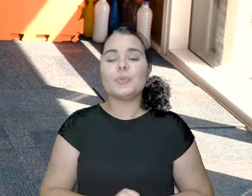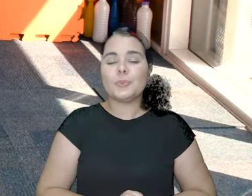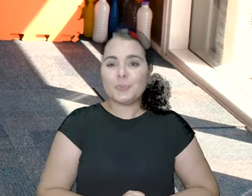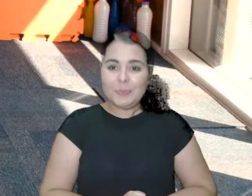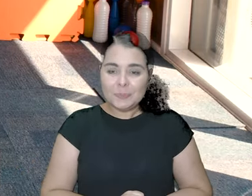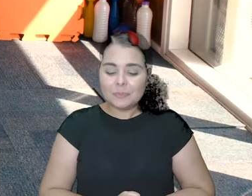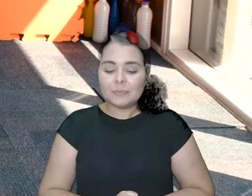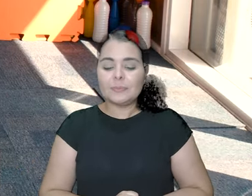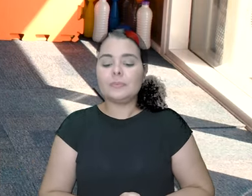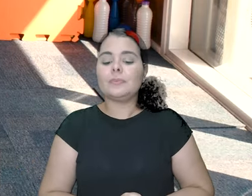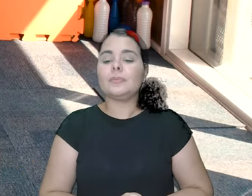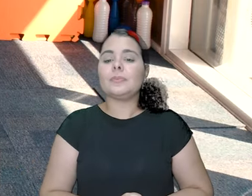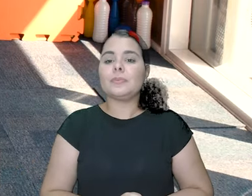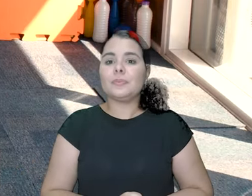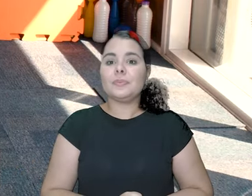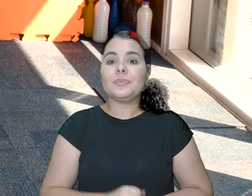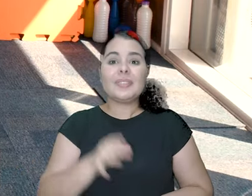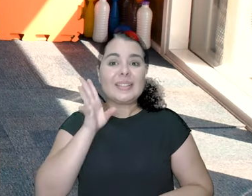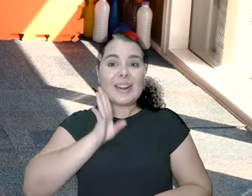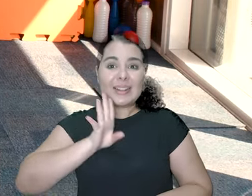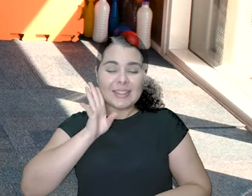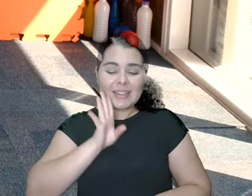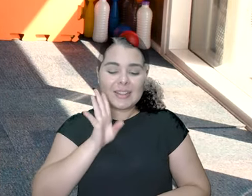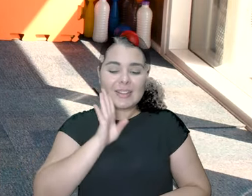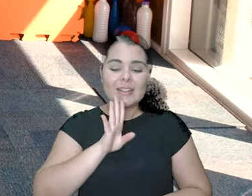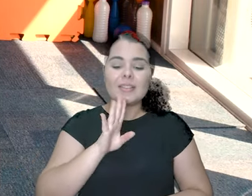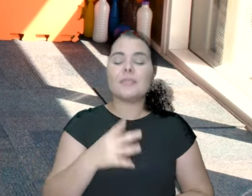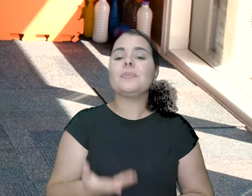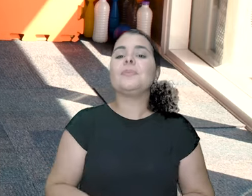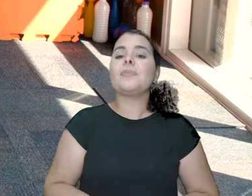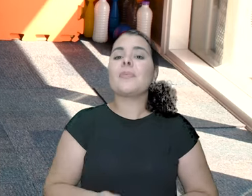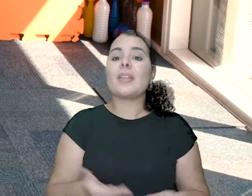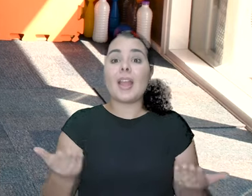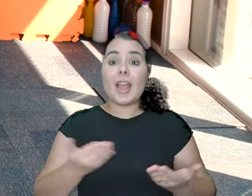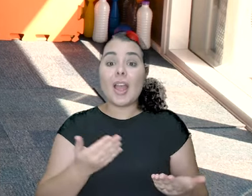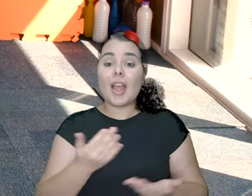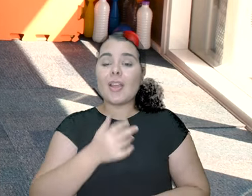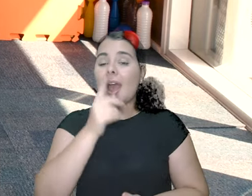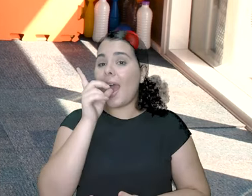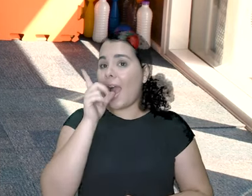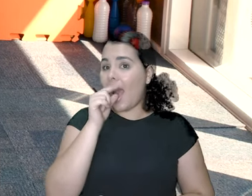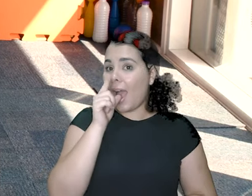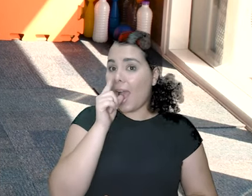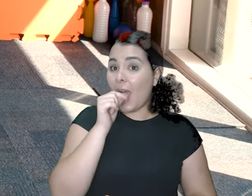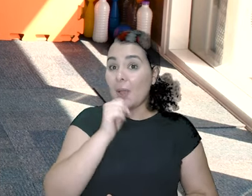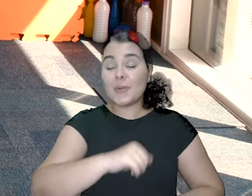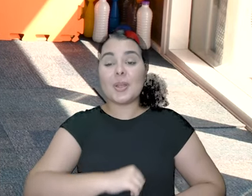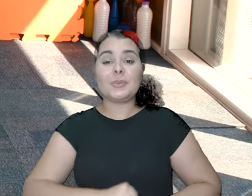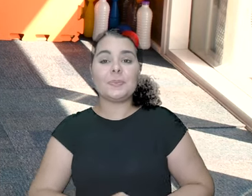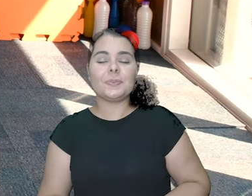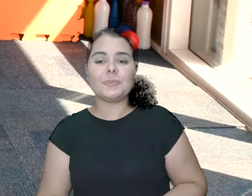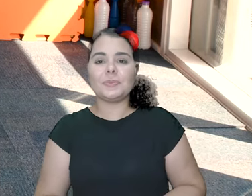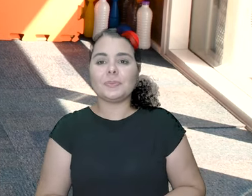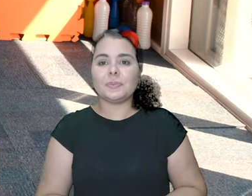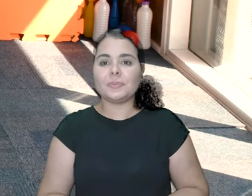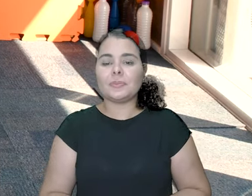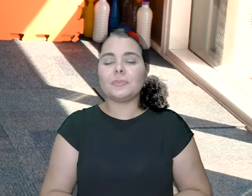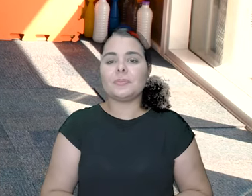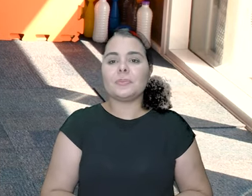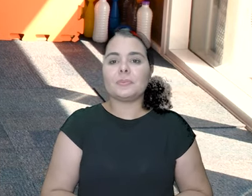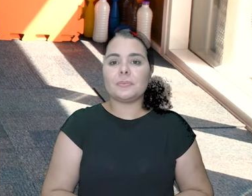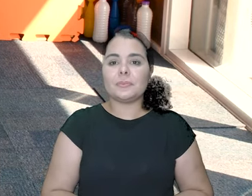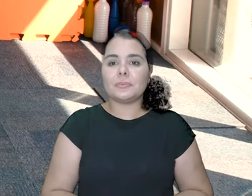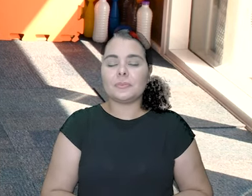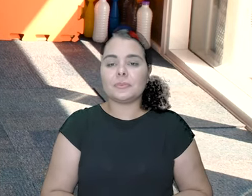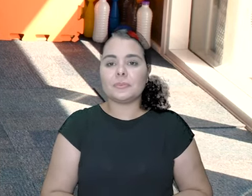Delícia. Muito bom. Legal. Pega aqui uma garrafinha. Começa um bolinho.